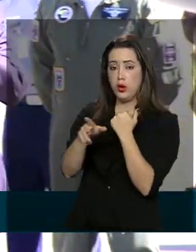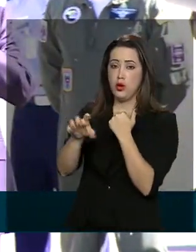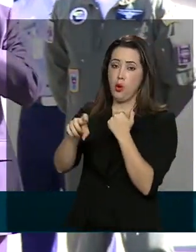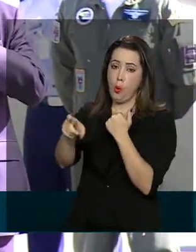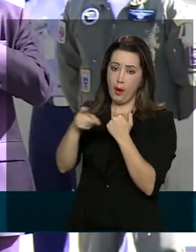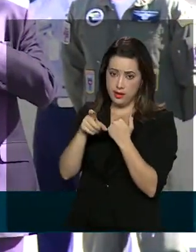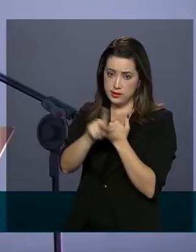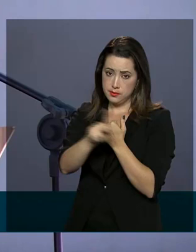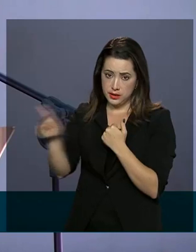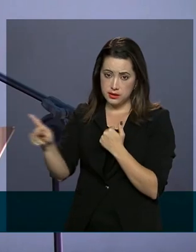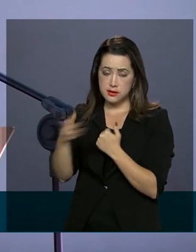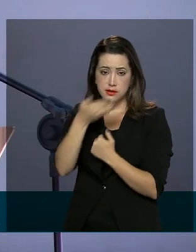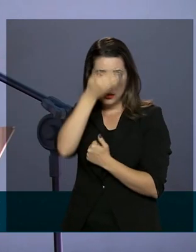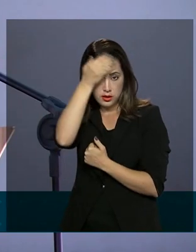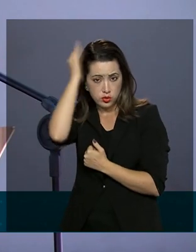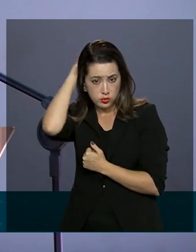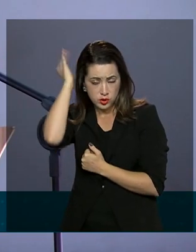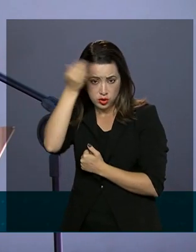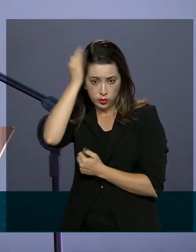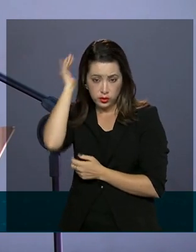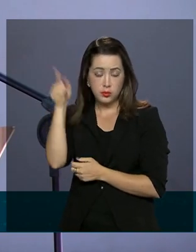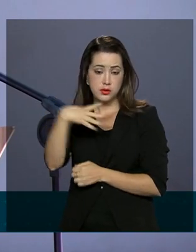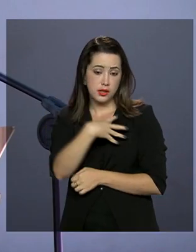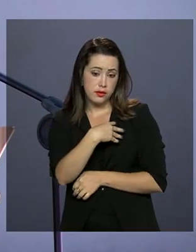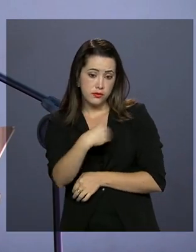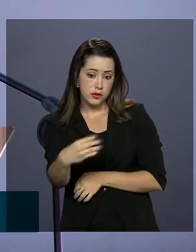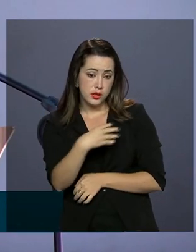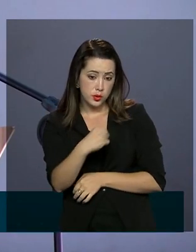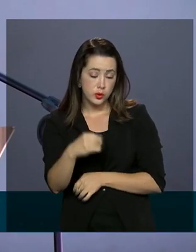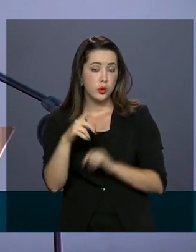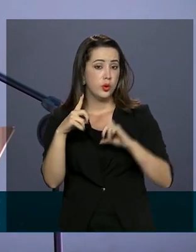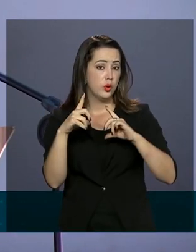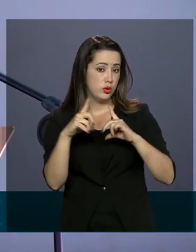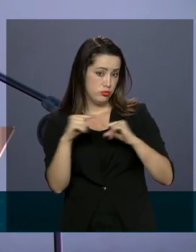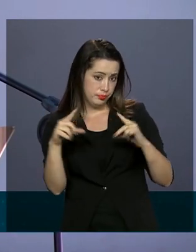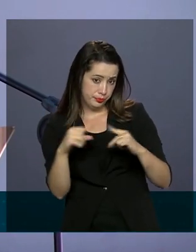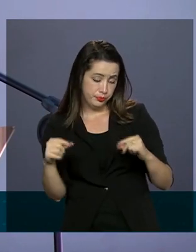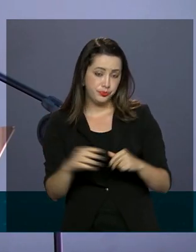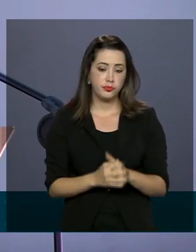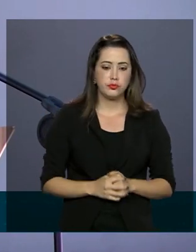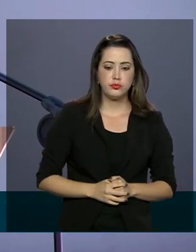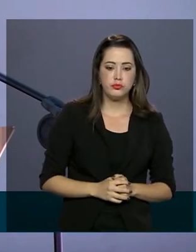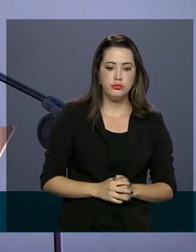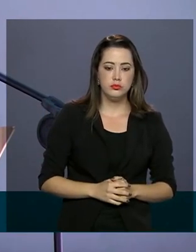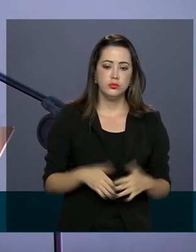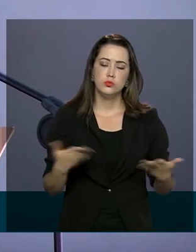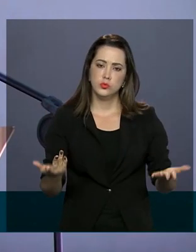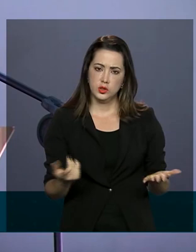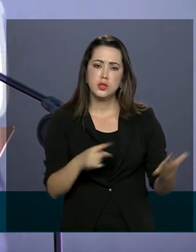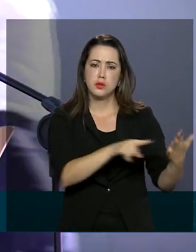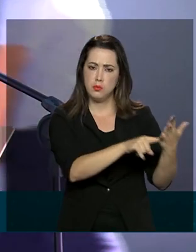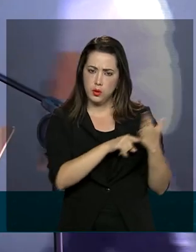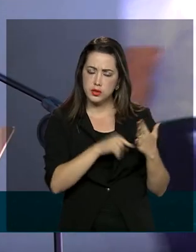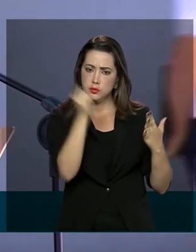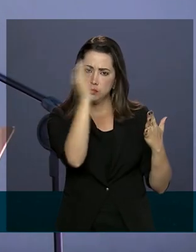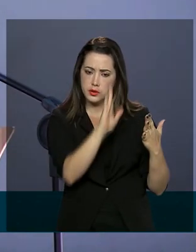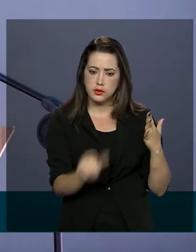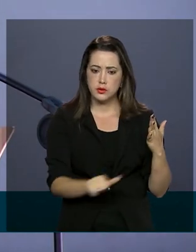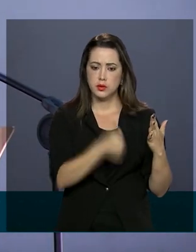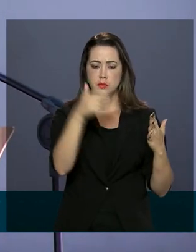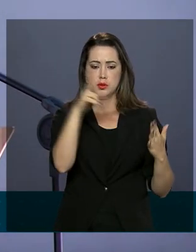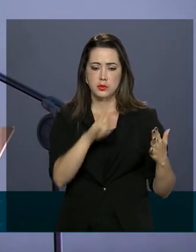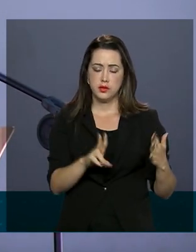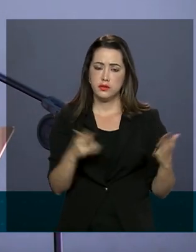filho de libaneses. Com esse gesto também dá um exemplo para o Brasil. Acho que é a primeira vez que isso